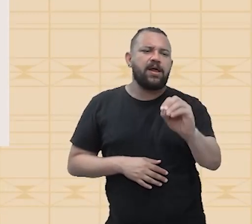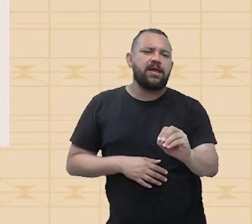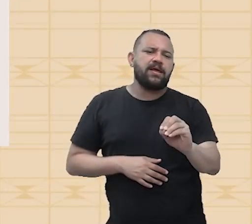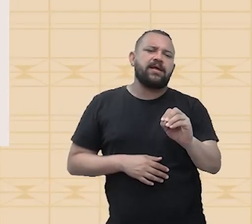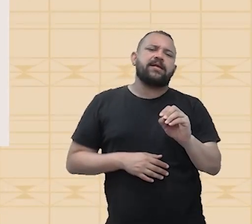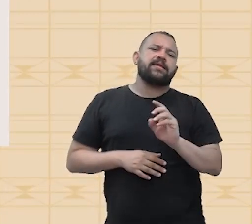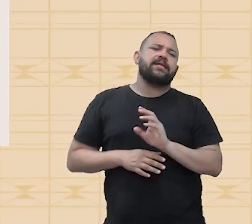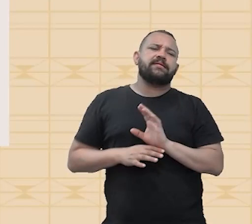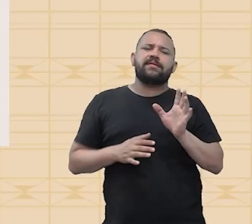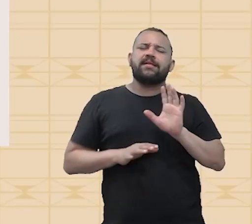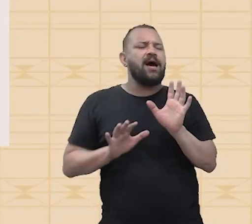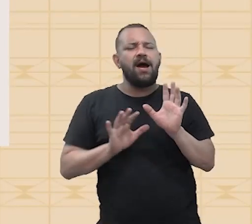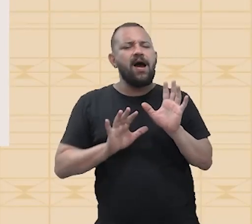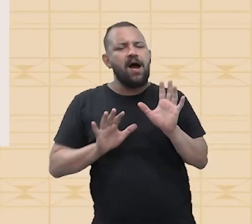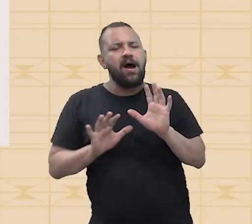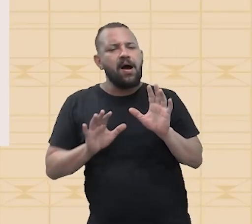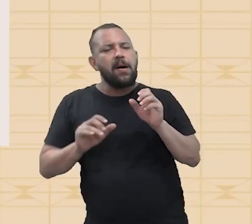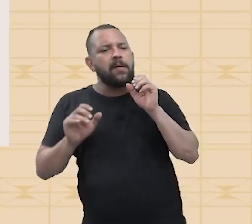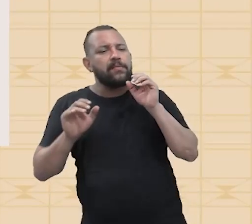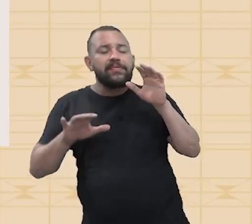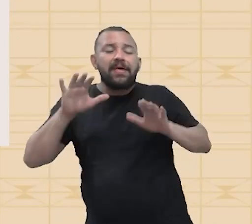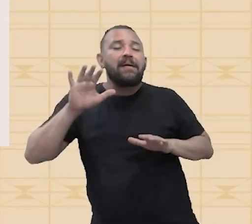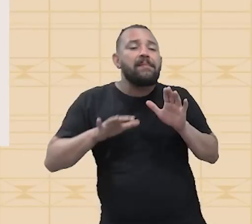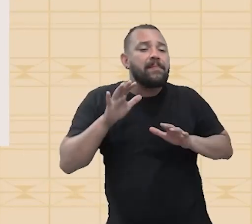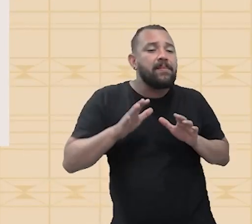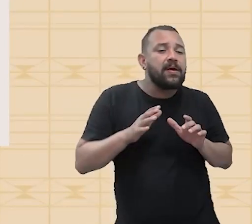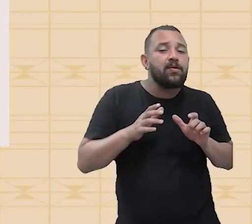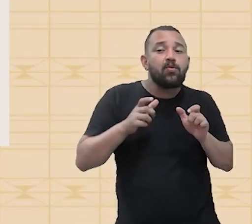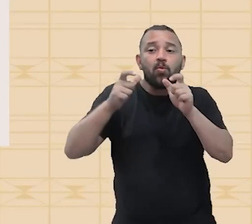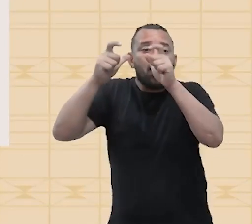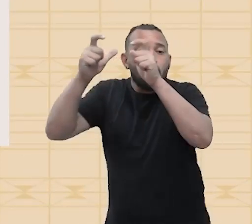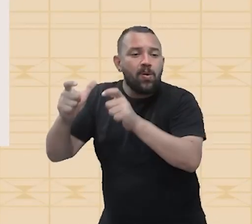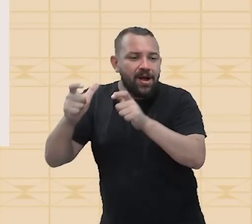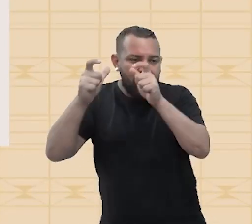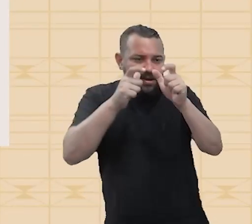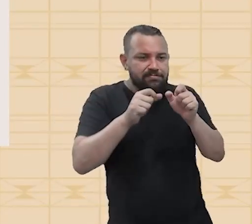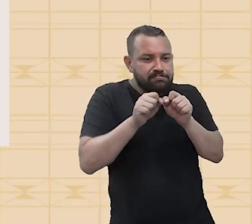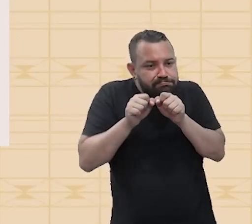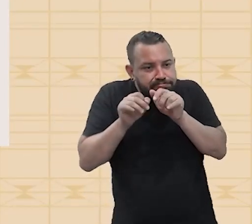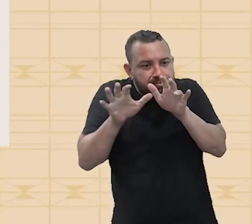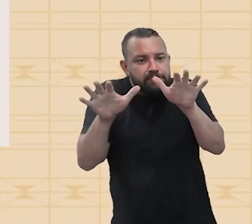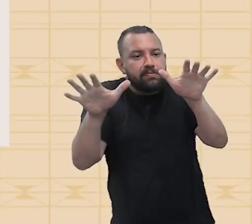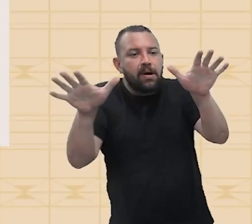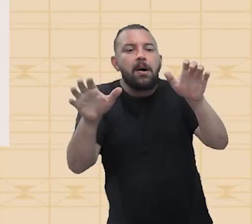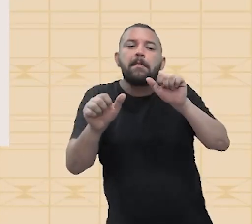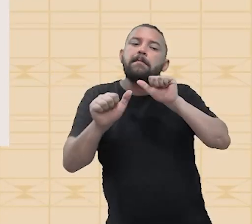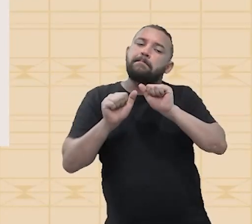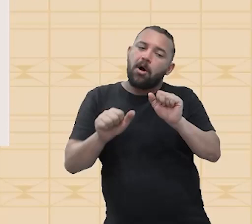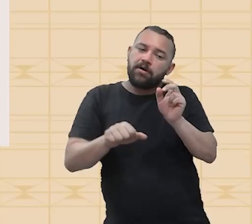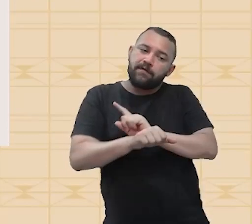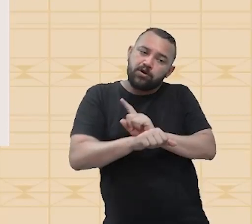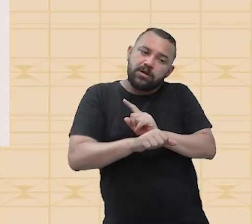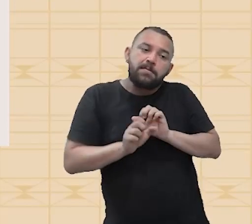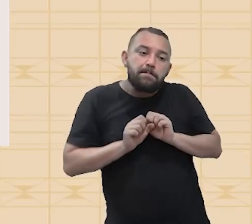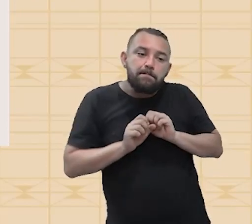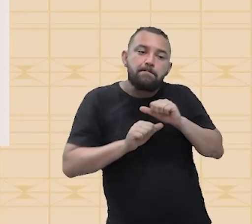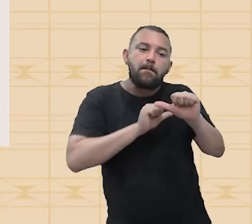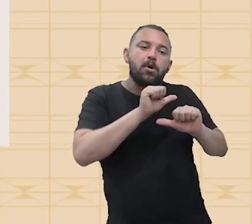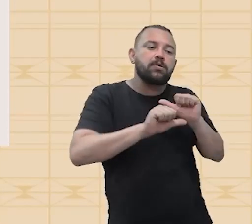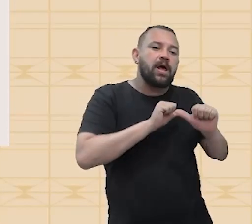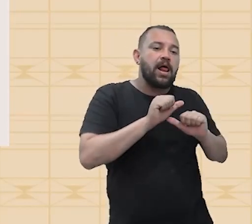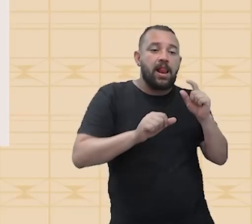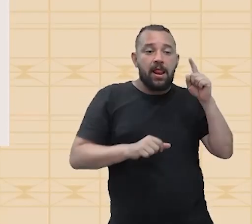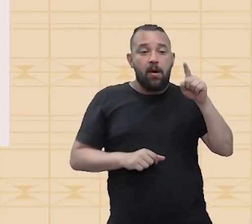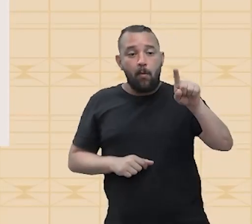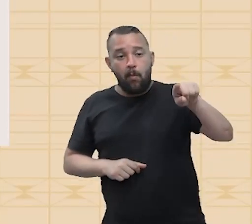diz isso, Mequetreff, porque de acordo com o meio onde ele se propaga, essa velocidade muda. Lembre-se que uma onda,